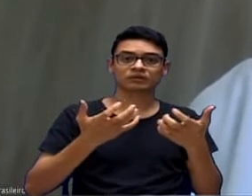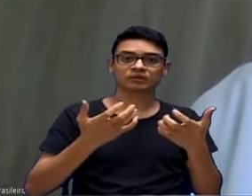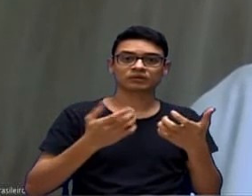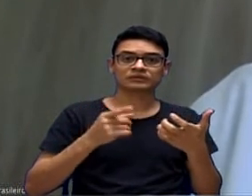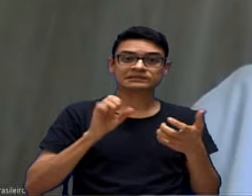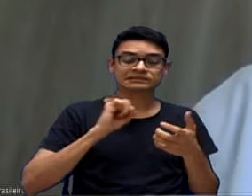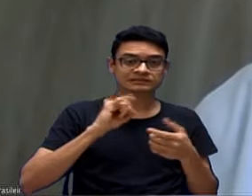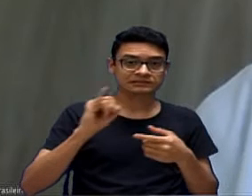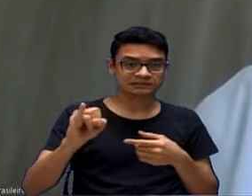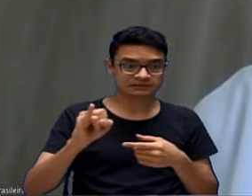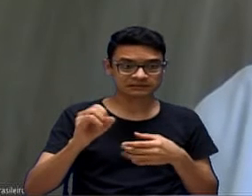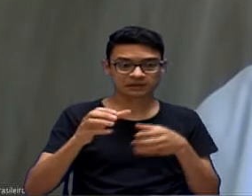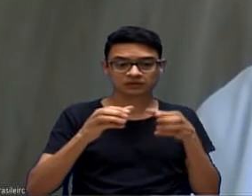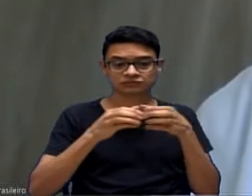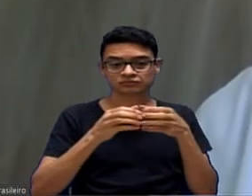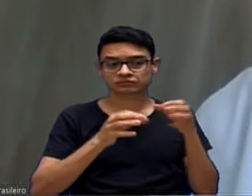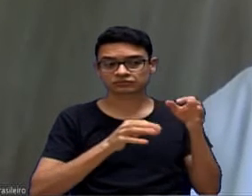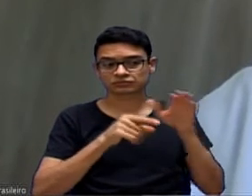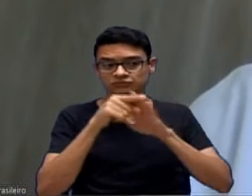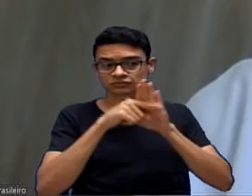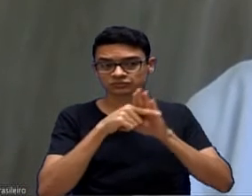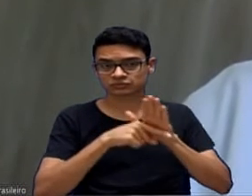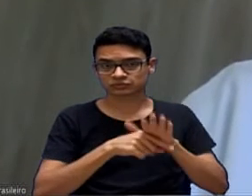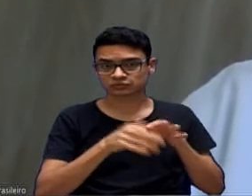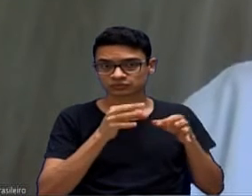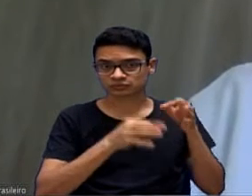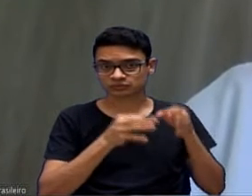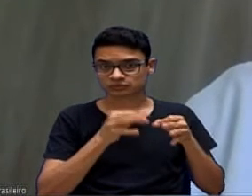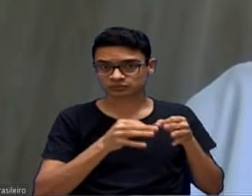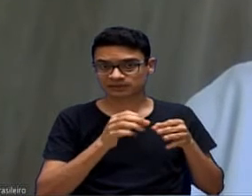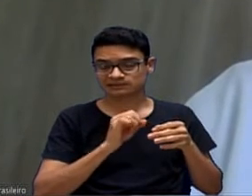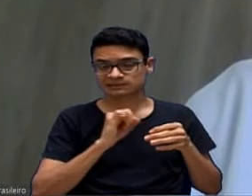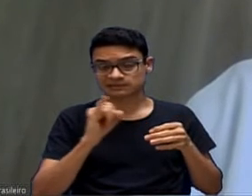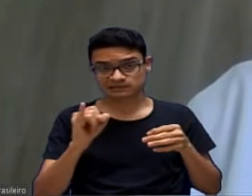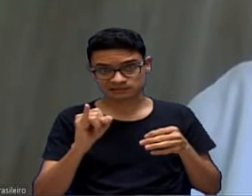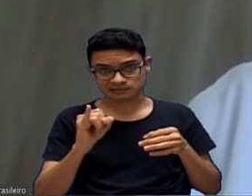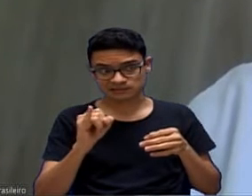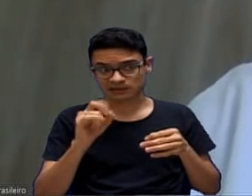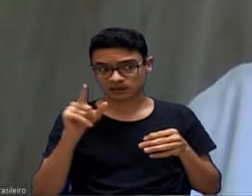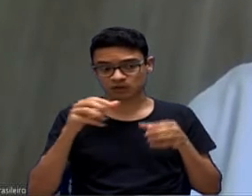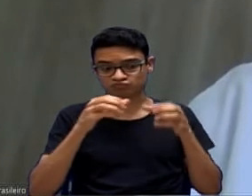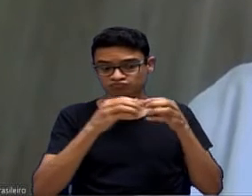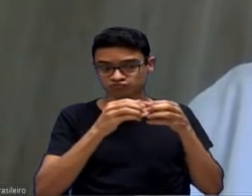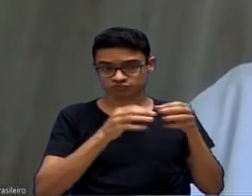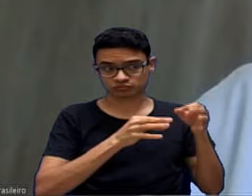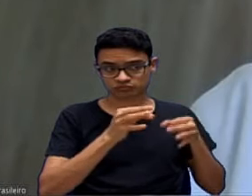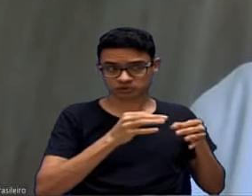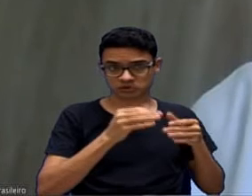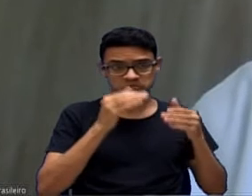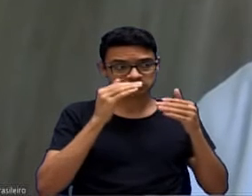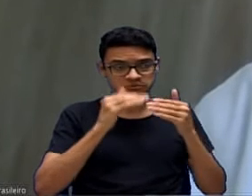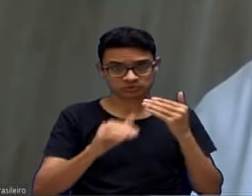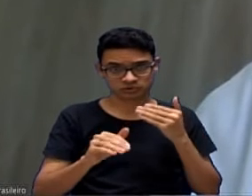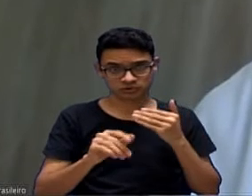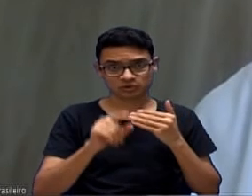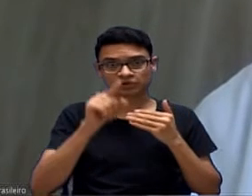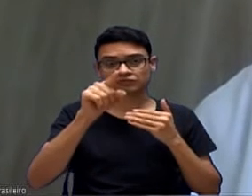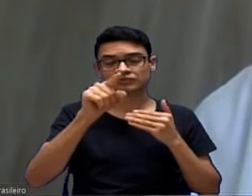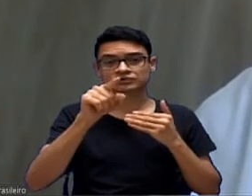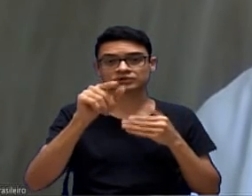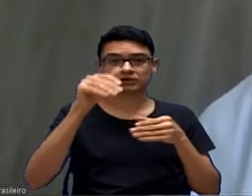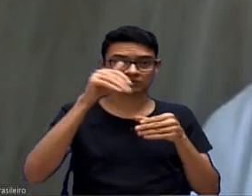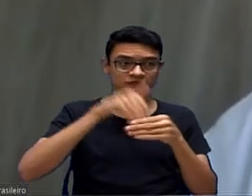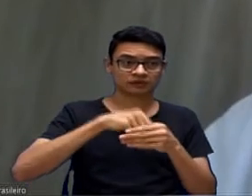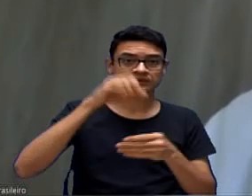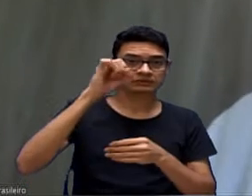o jurídico da casa não fizer nenhuma objeção, se o encaminhamento do líder vai ser para voto sim ou voto não